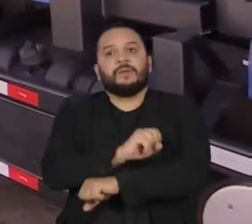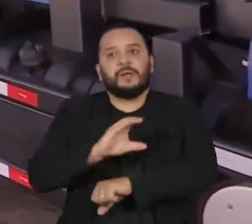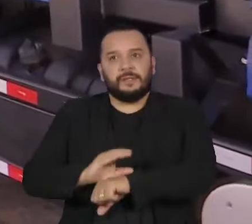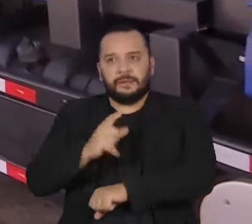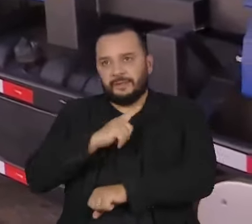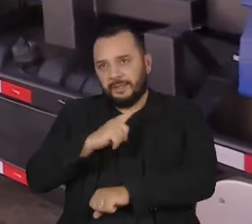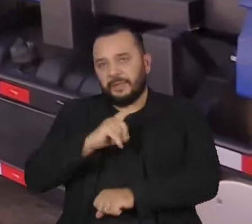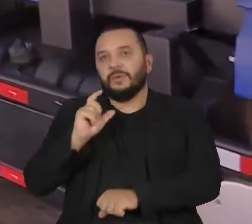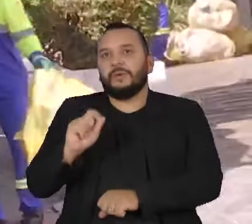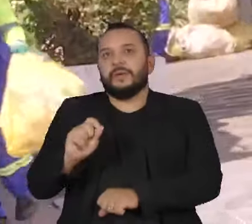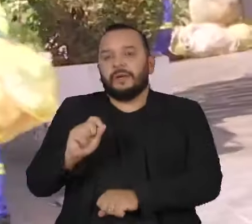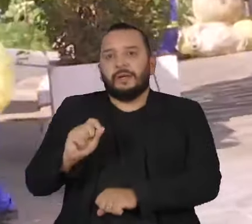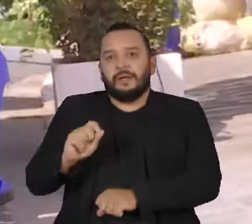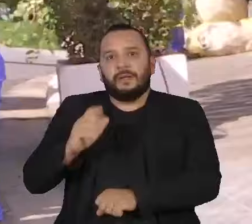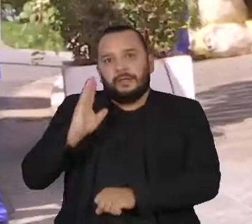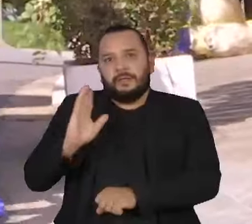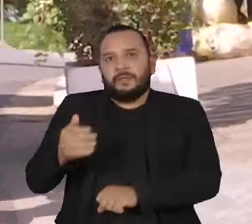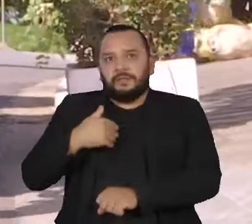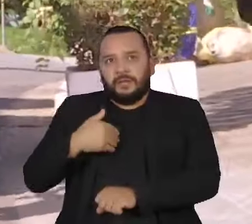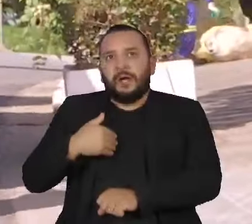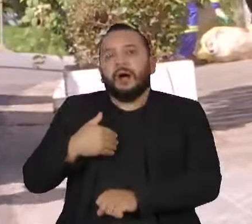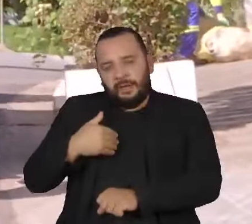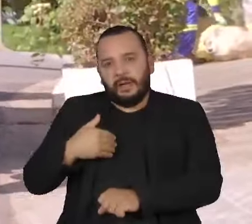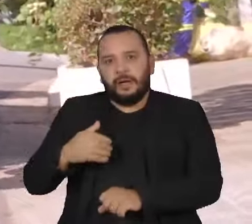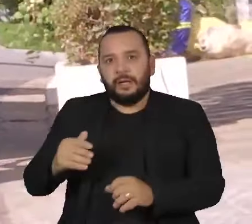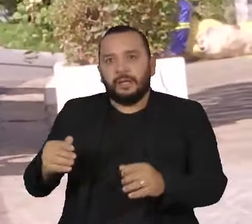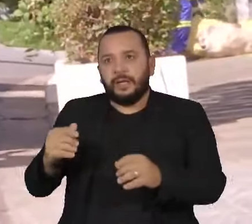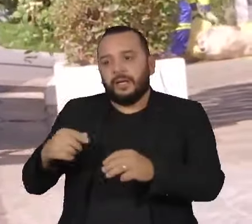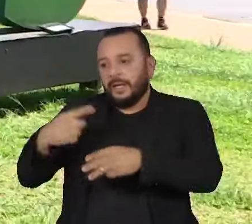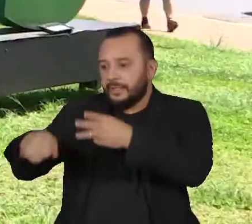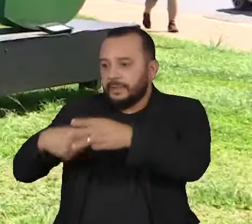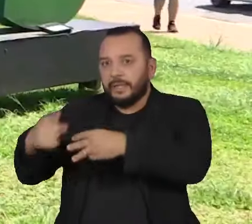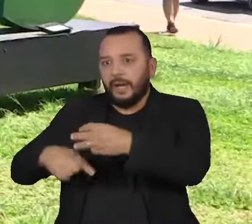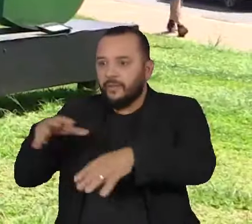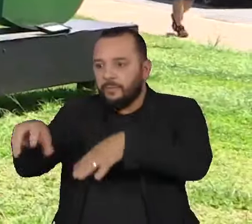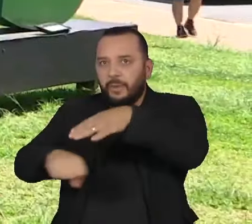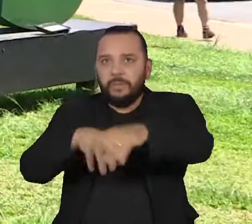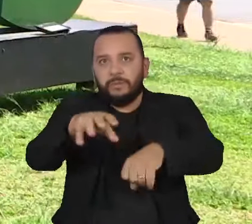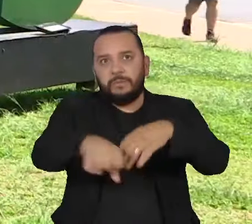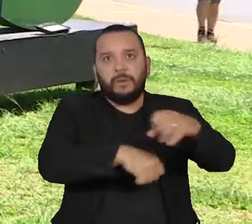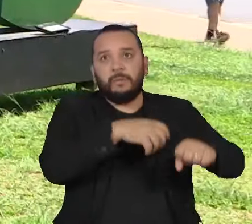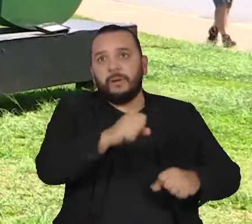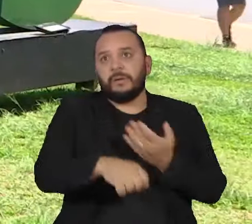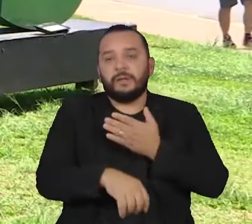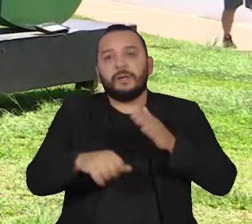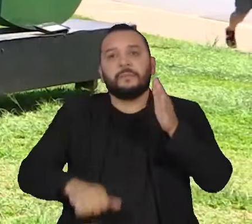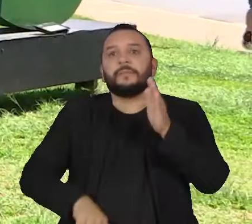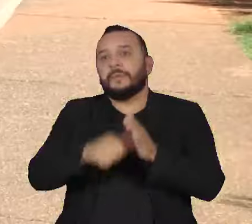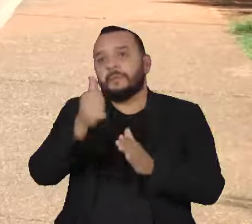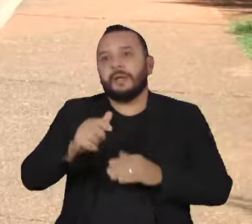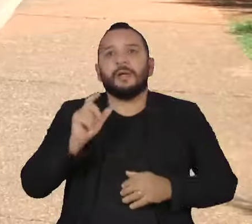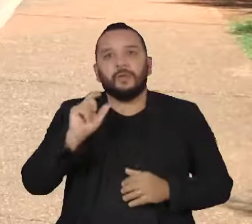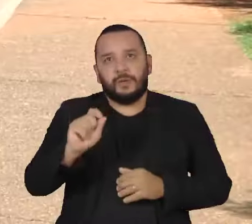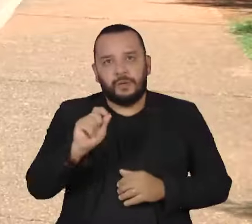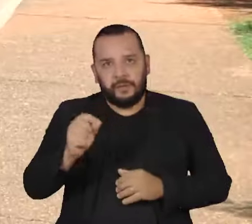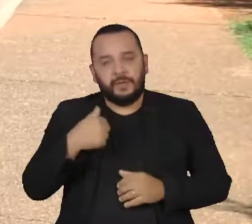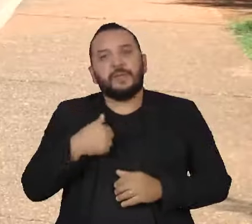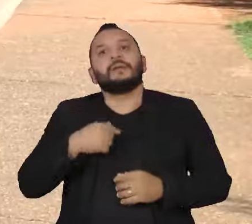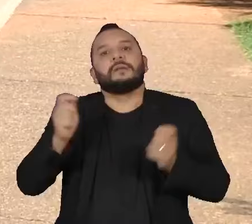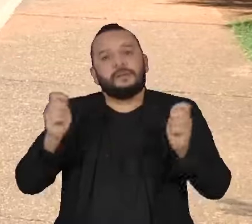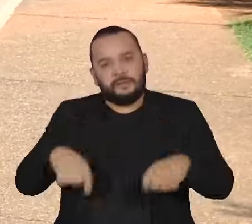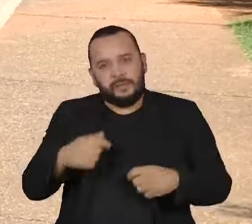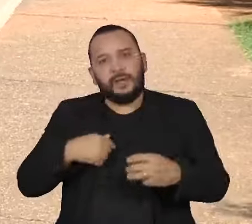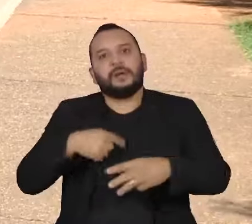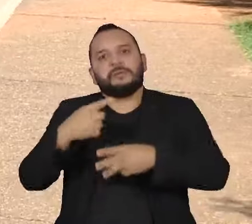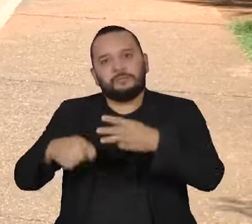tem coleta seletiva de porta em porta. A cidade também foi a primeira da região metropolitana a universalizar a coleta e o